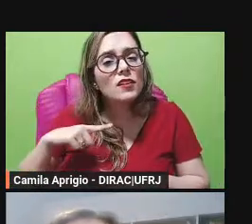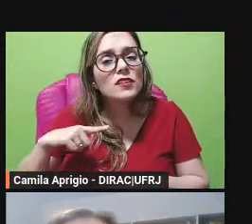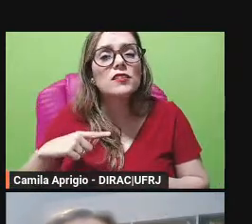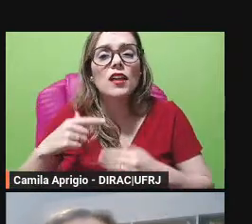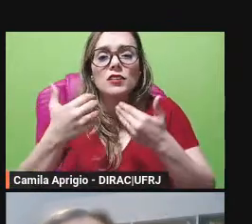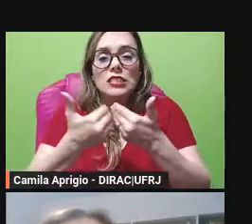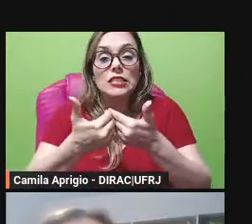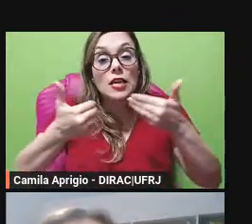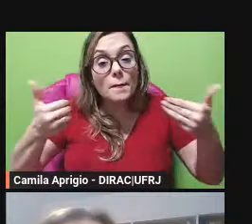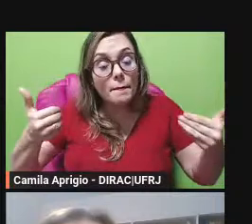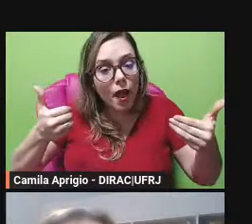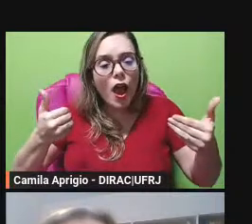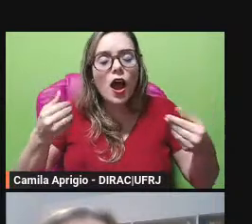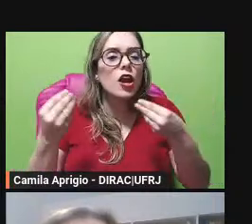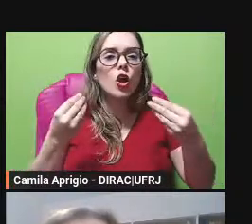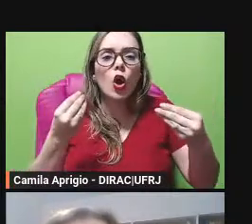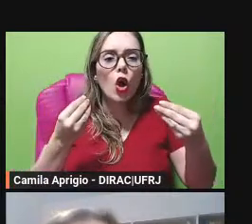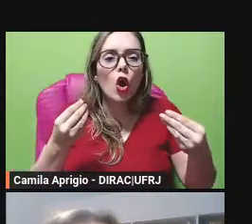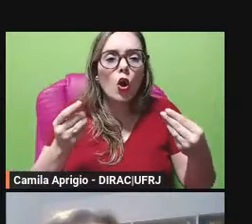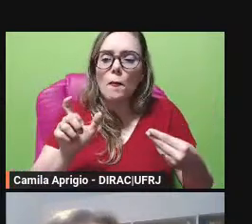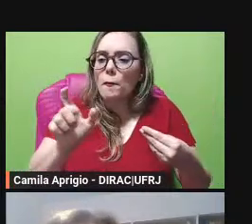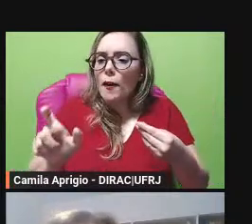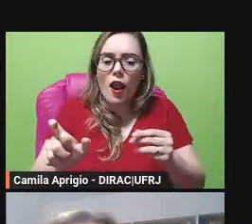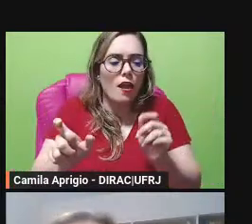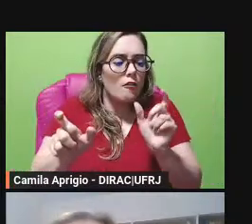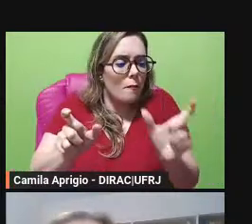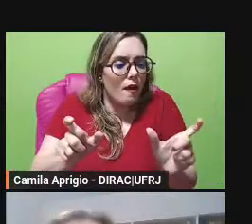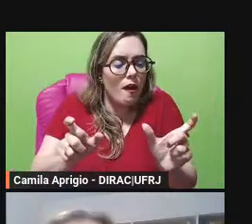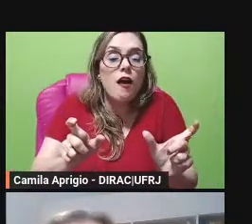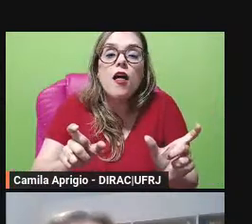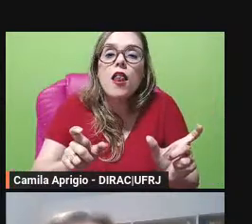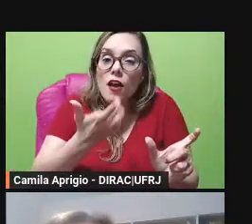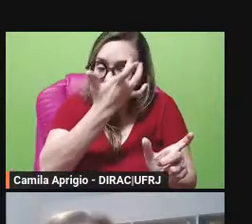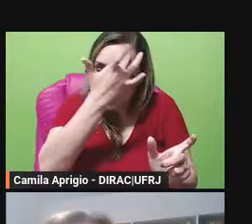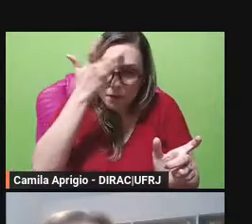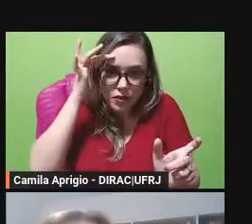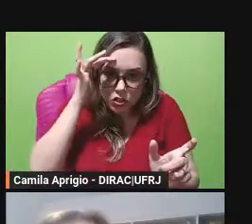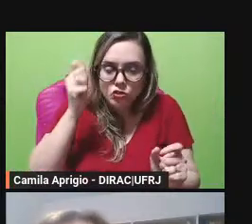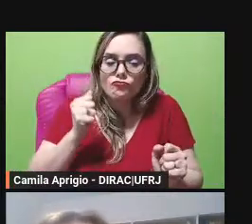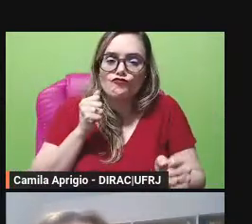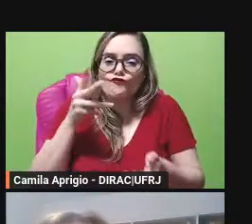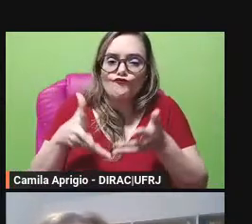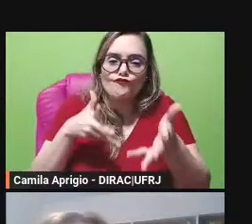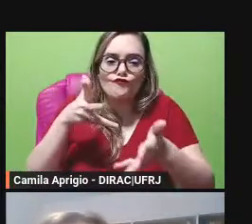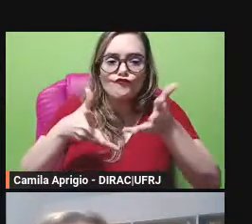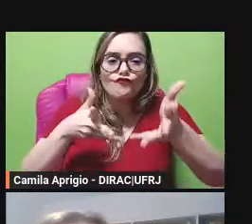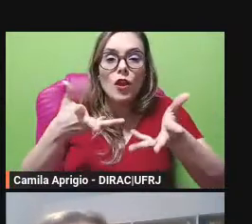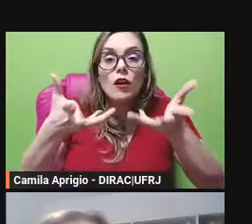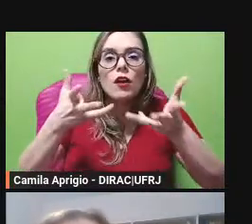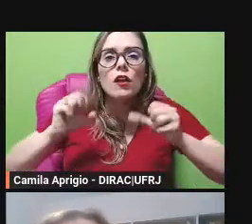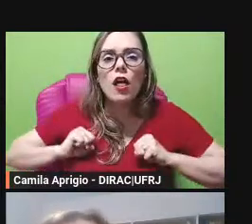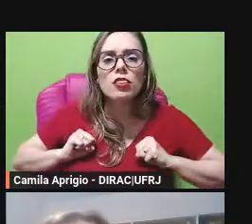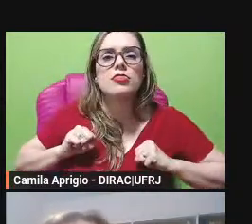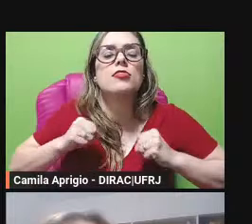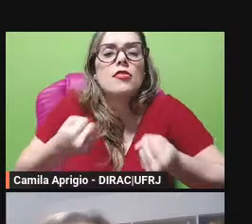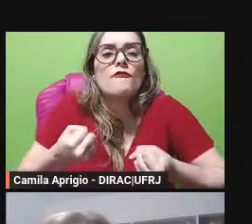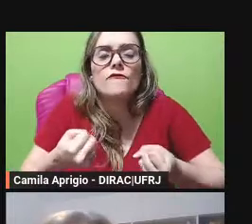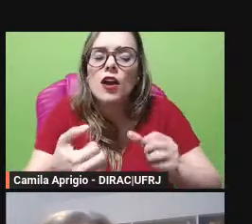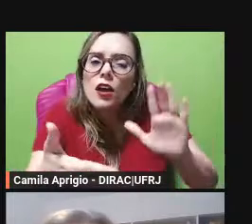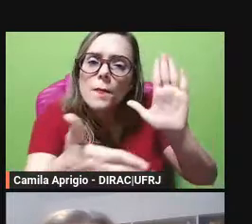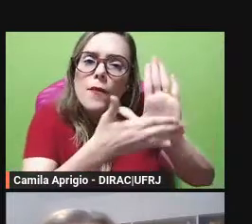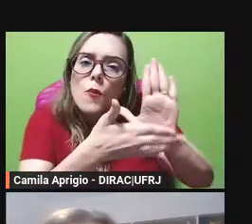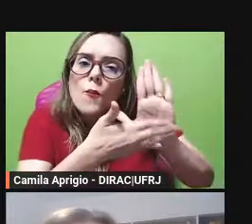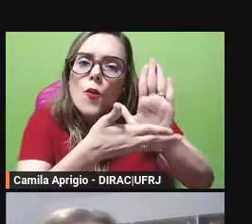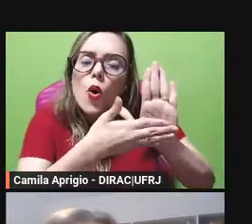eu tenho uma situação em que o falante para defender uma proposta para defender uma ideia